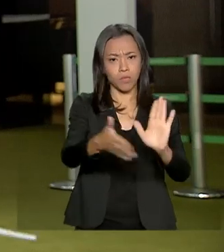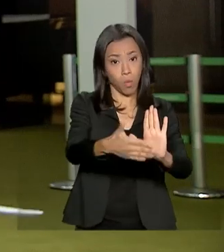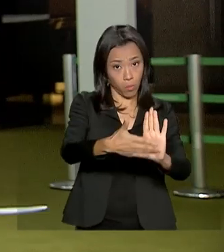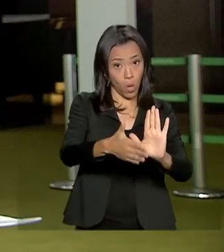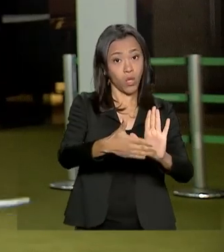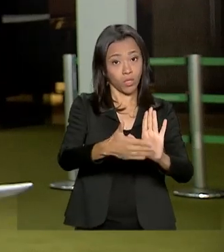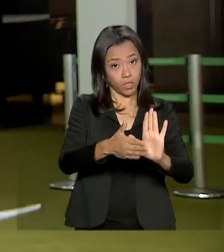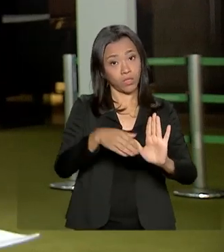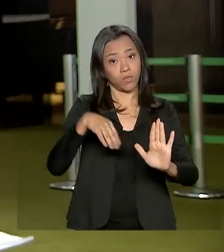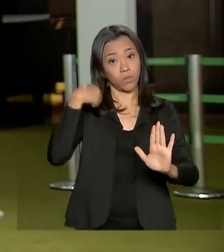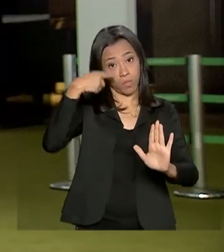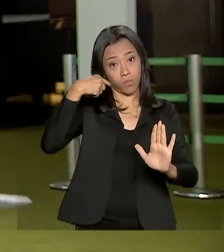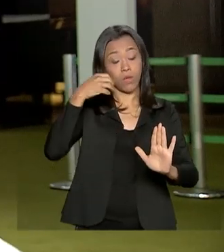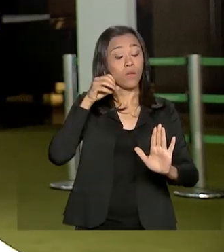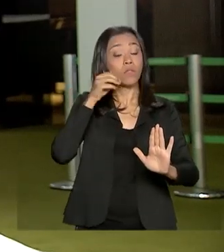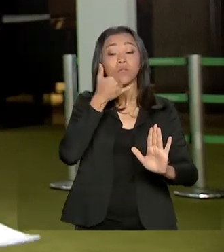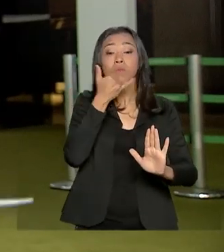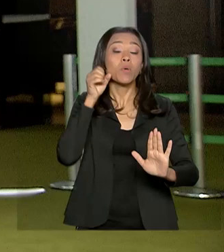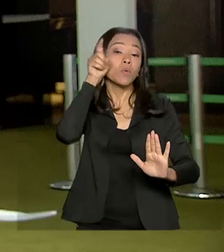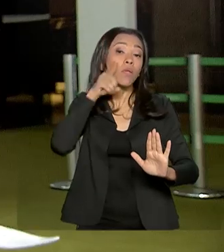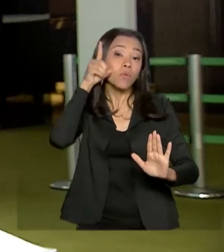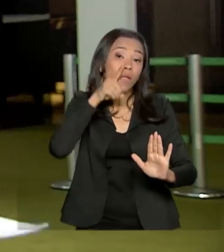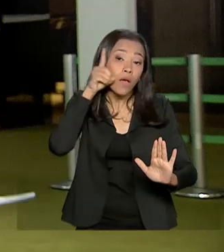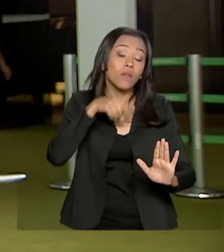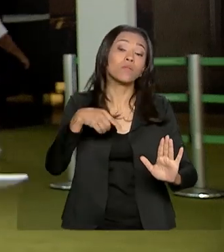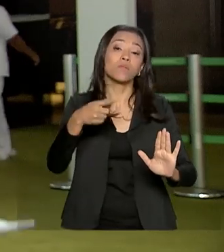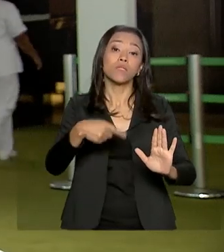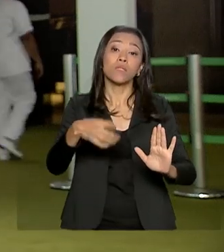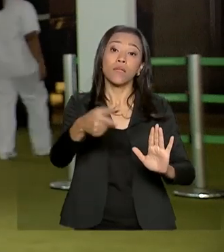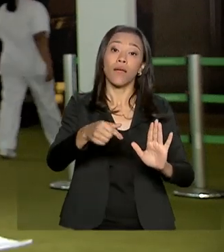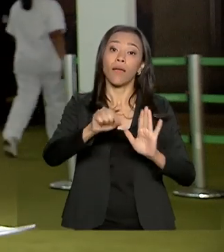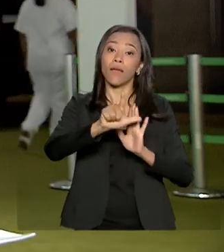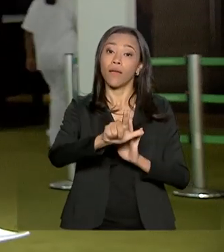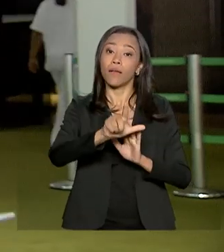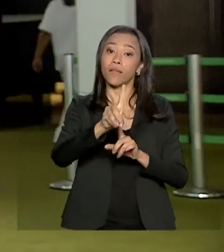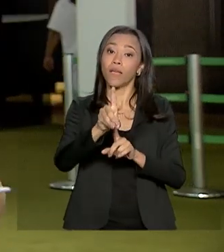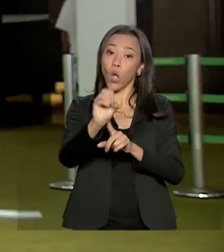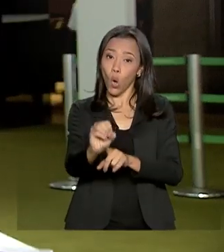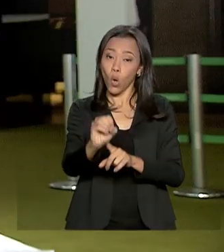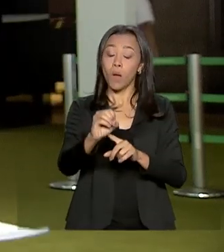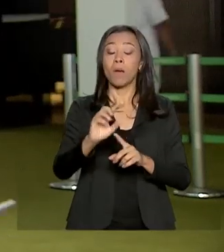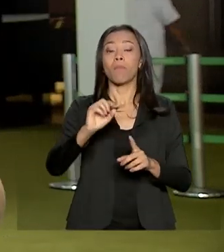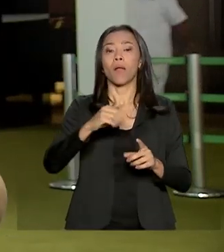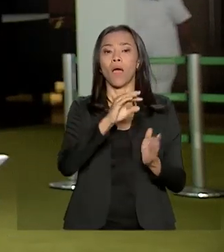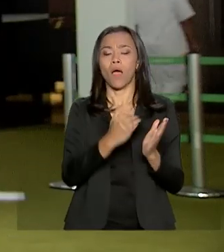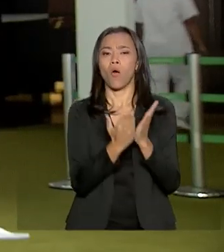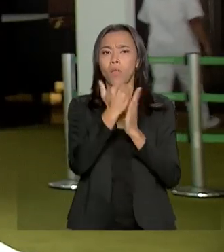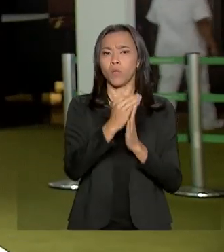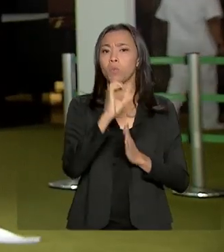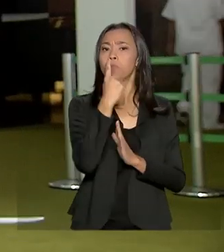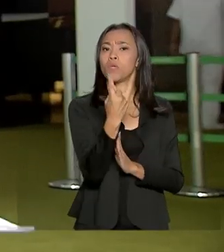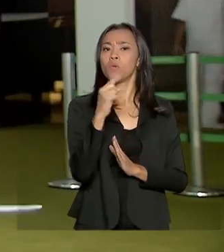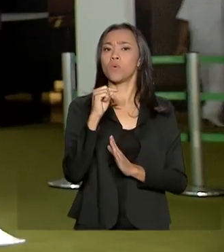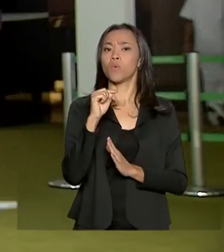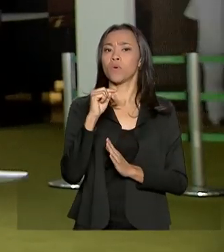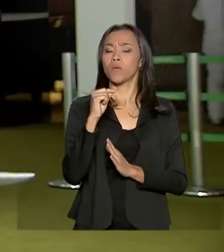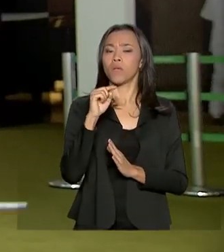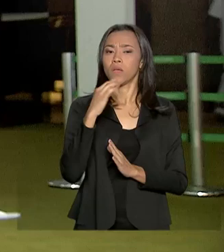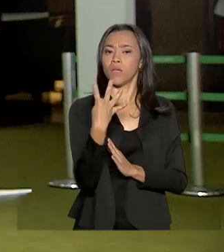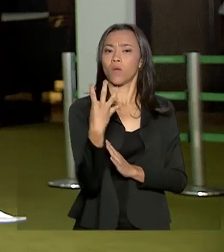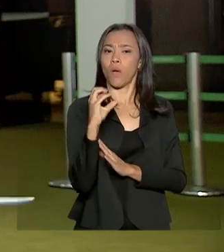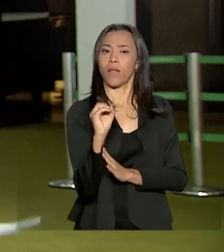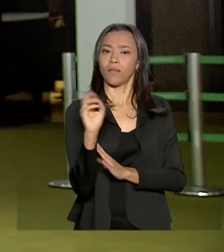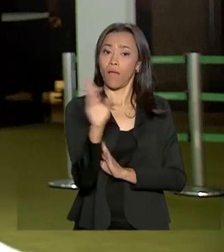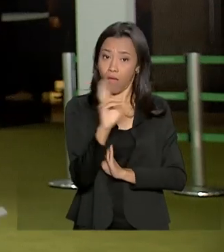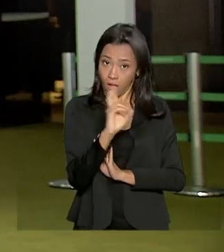propriamente dita da LDO, que prevê, por exemplo, reajuste do salário mínimo para R$.040,00, apenas com reposição inflacionária,